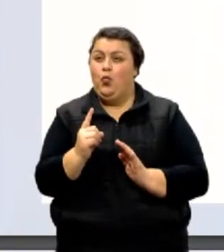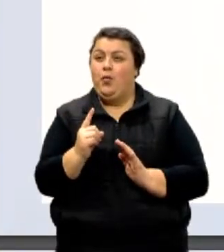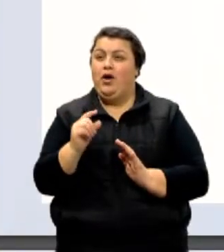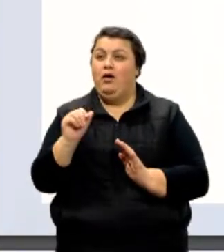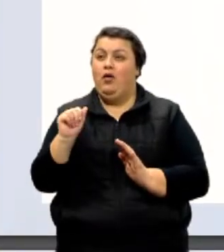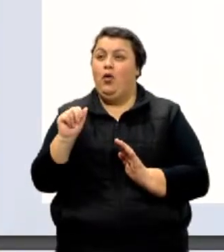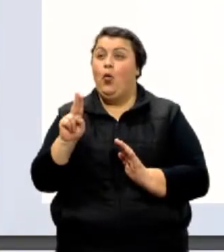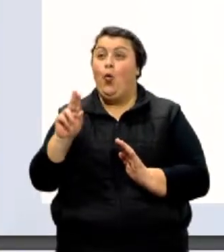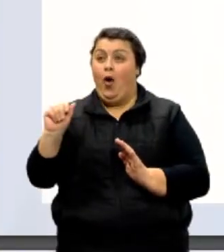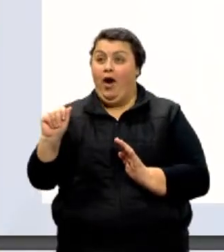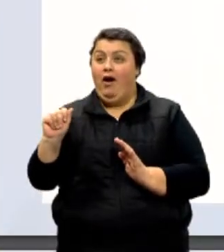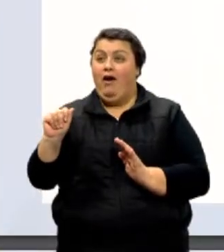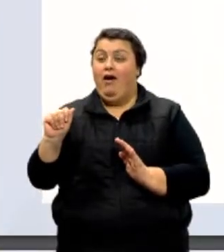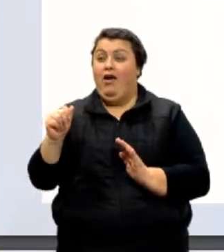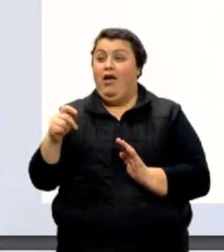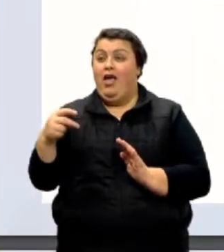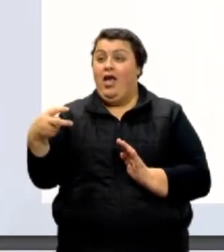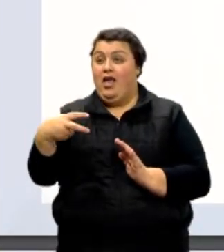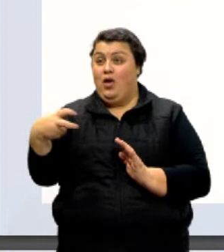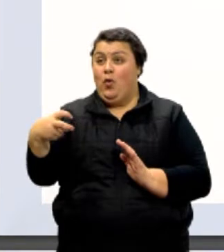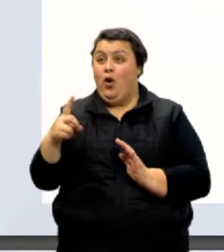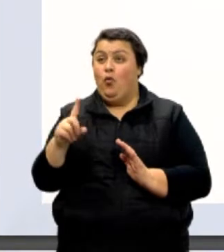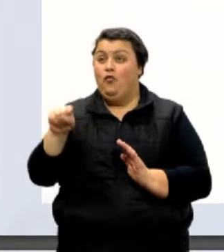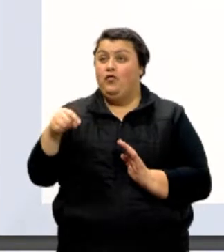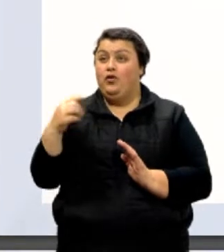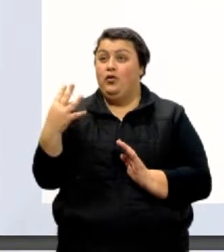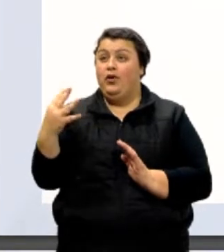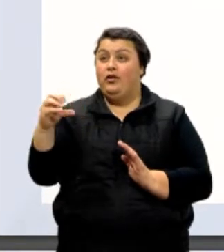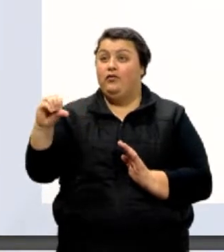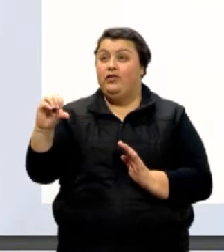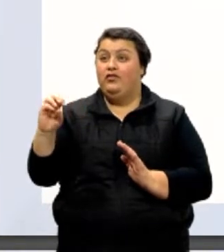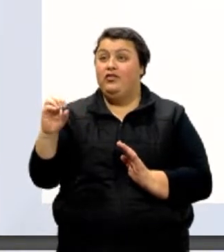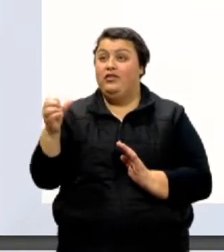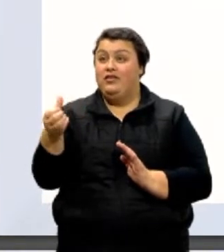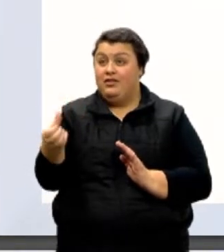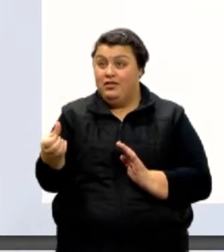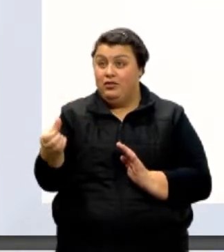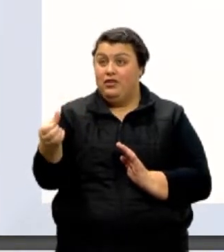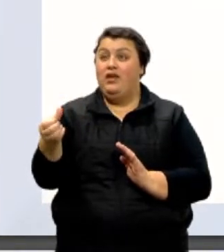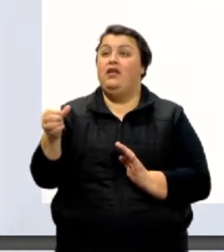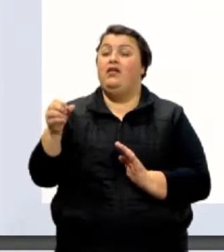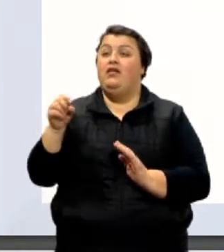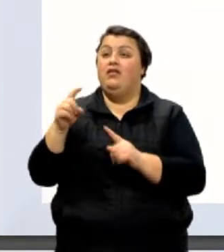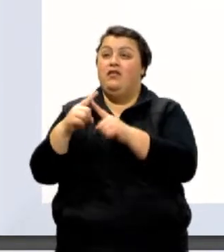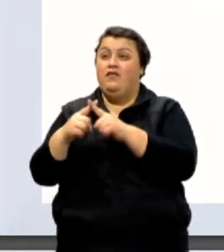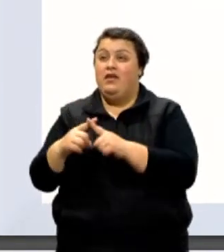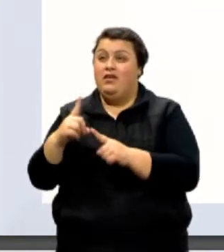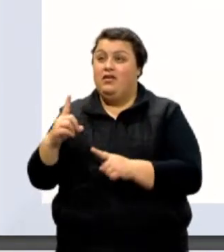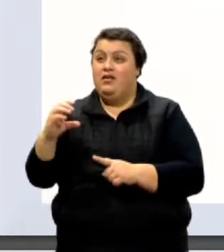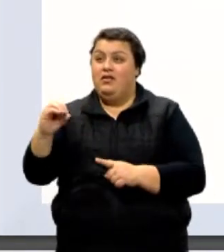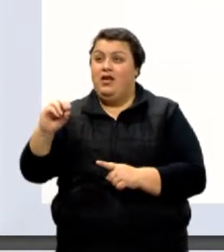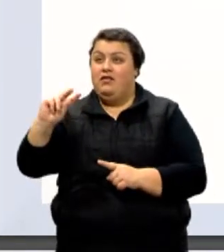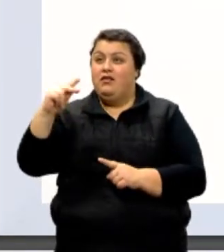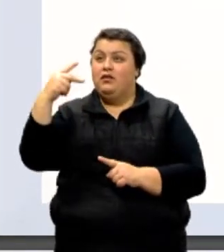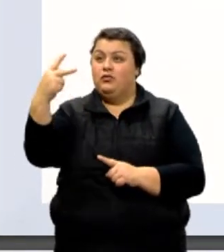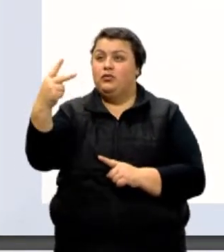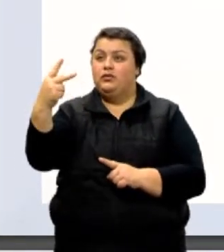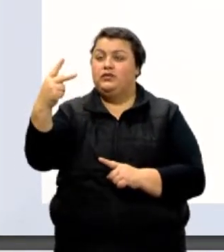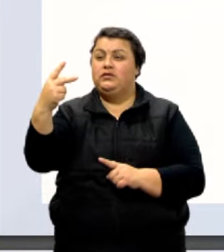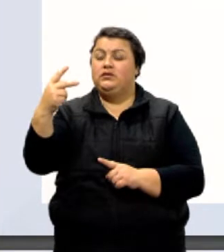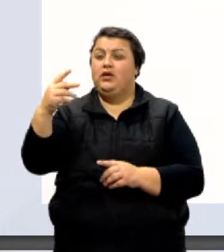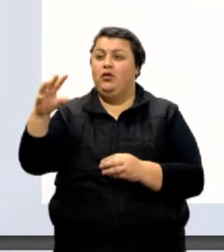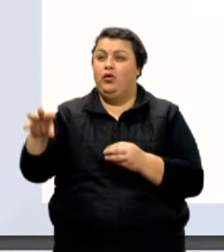vezes 10 na 2 milhões de quilômetros. Bom, eu posso botar agora ali do lado